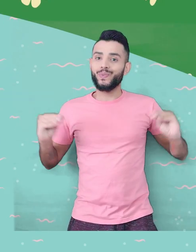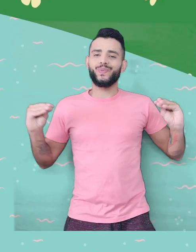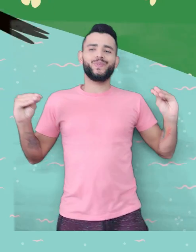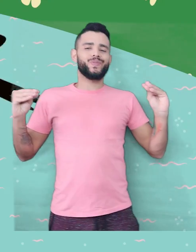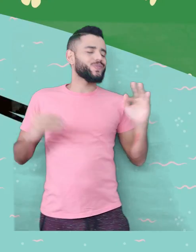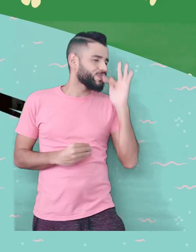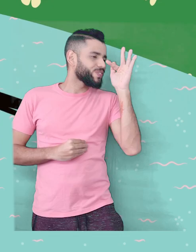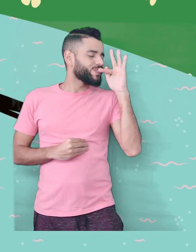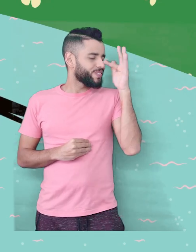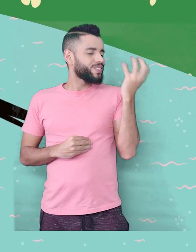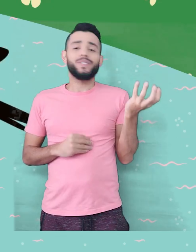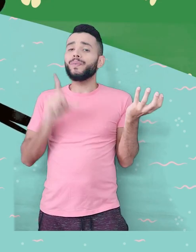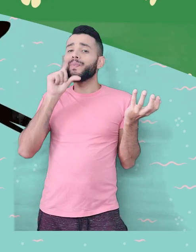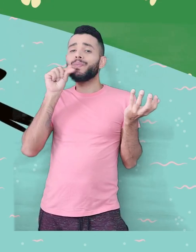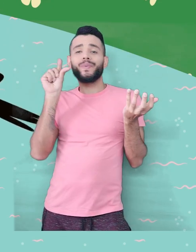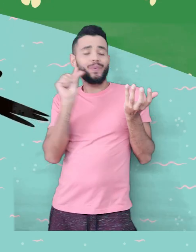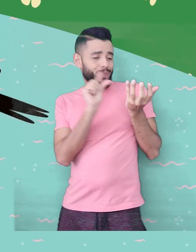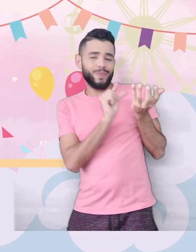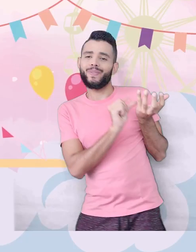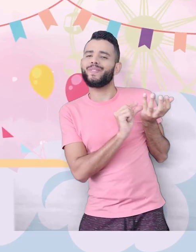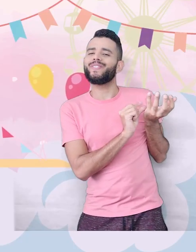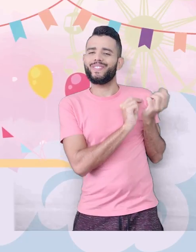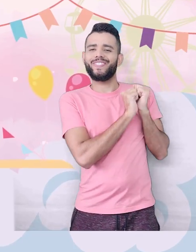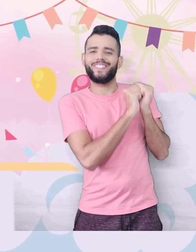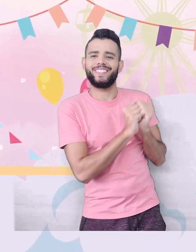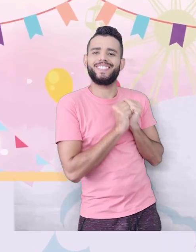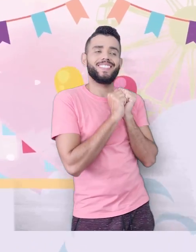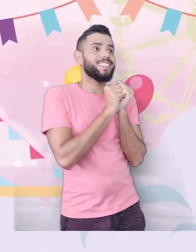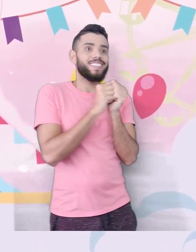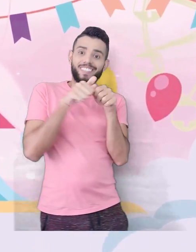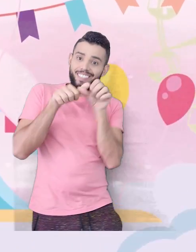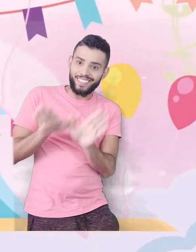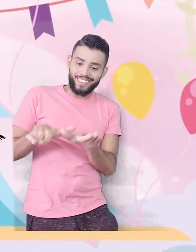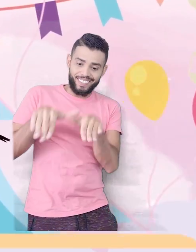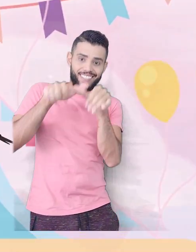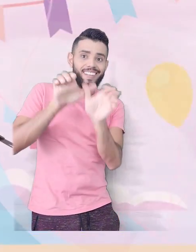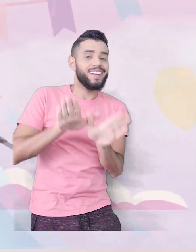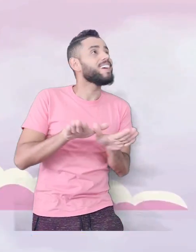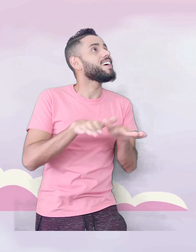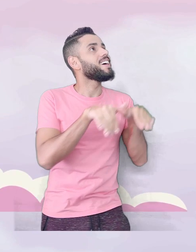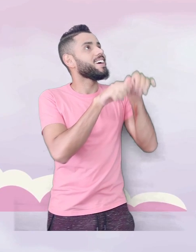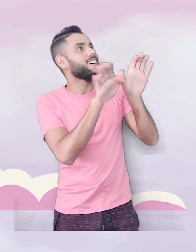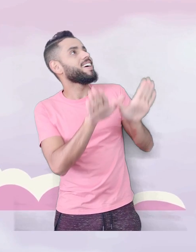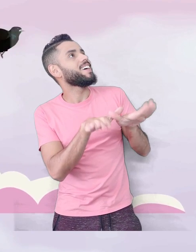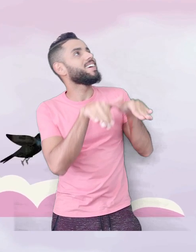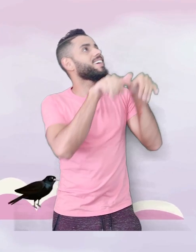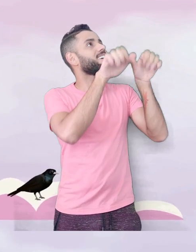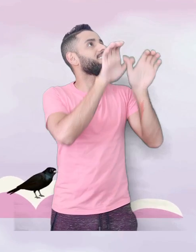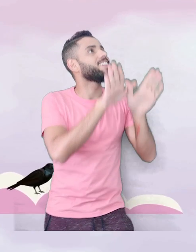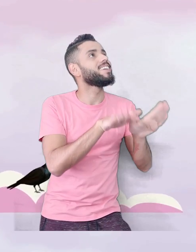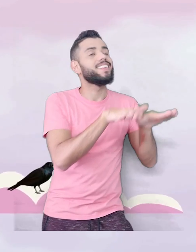ficar Desil, desil, desil, quem te viu Saltando